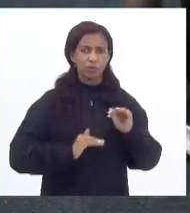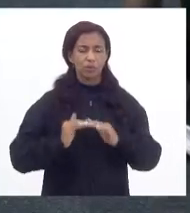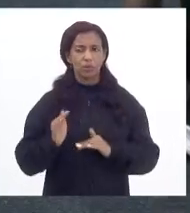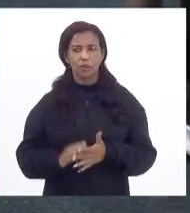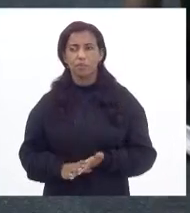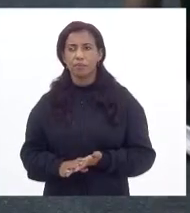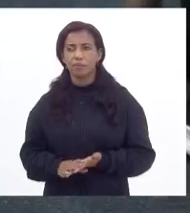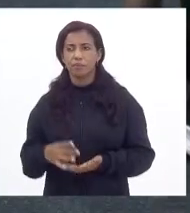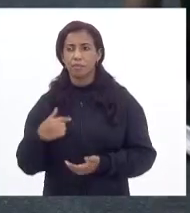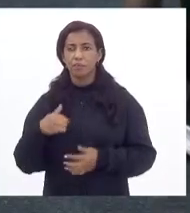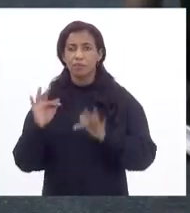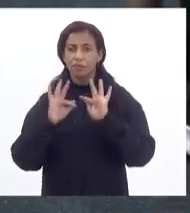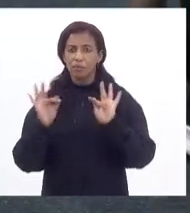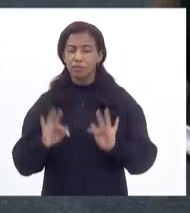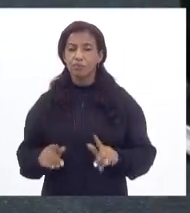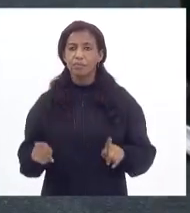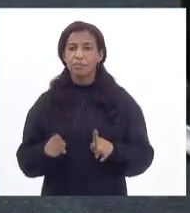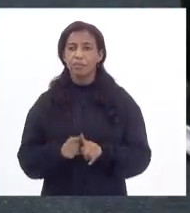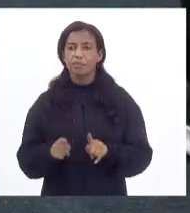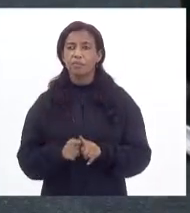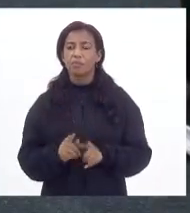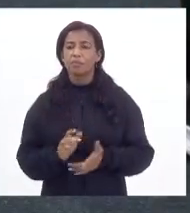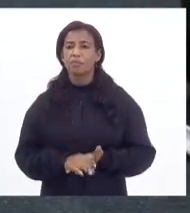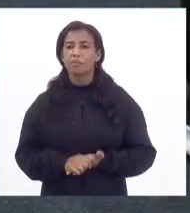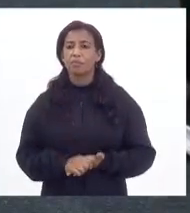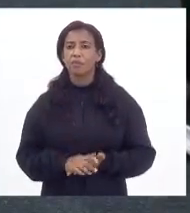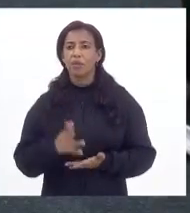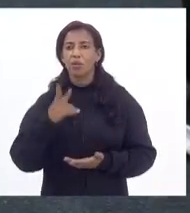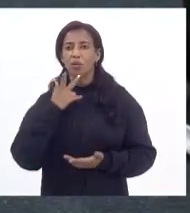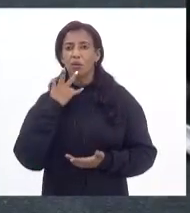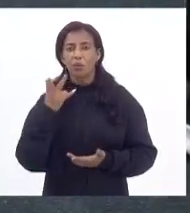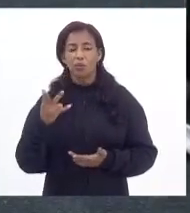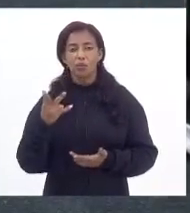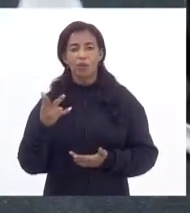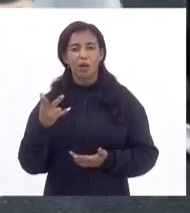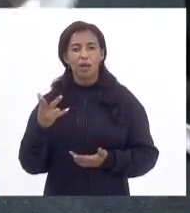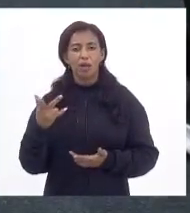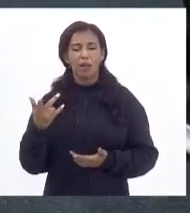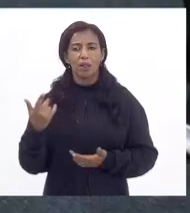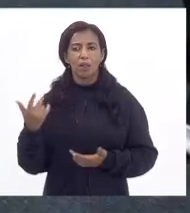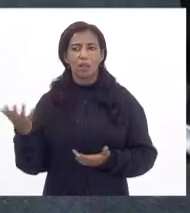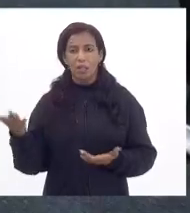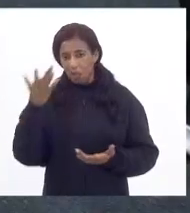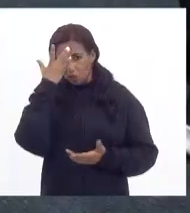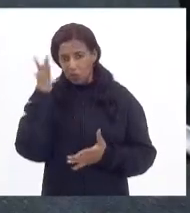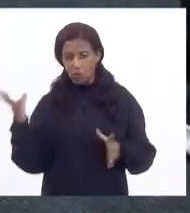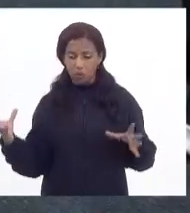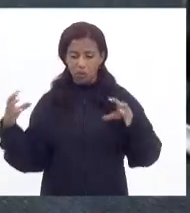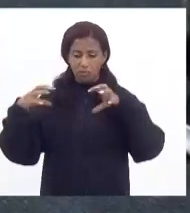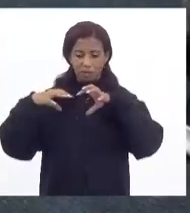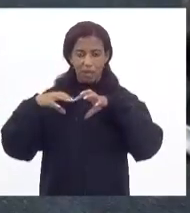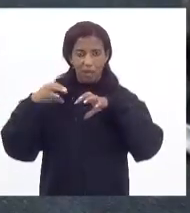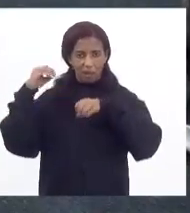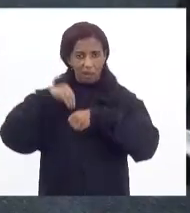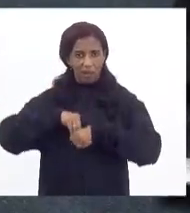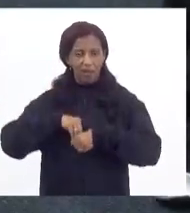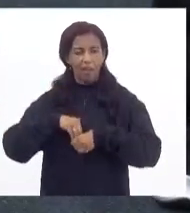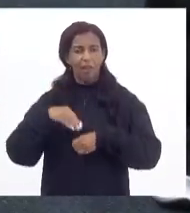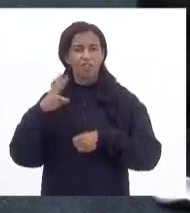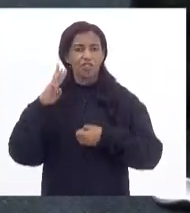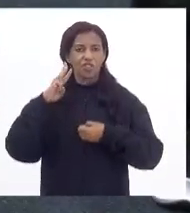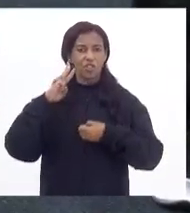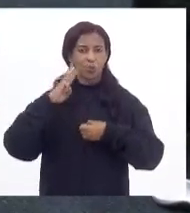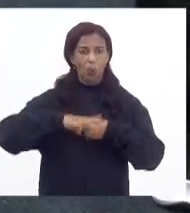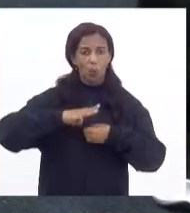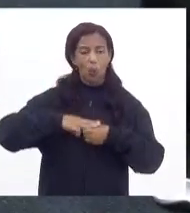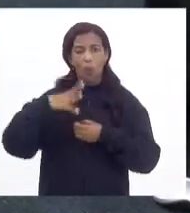Marta Rocha, eu fico feliz, porque na questão, quando fala do transporte alternativo, que as pessoas tentam vincular em relação à questão da milícia,